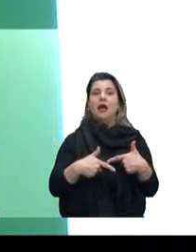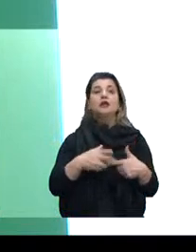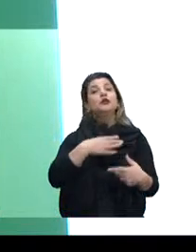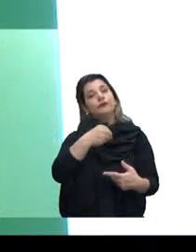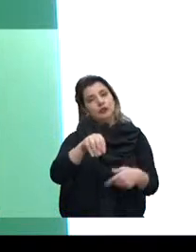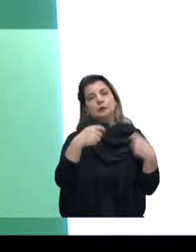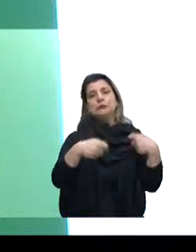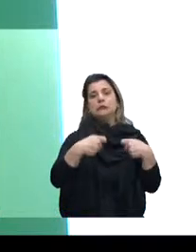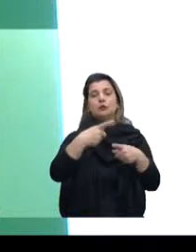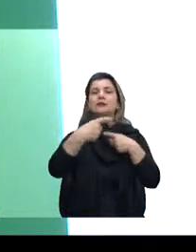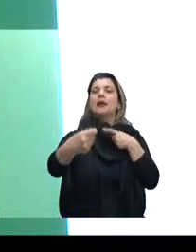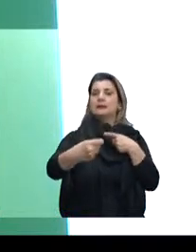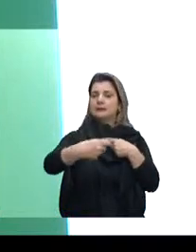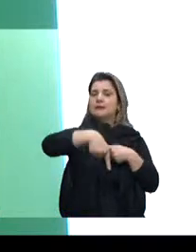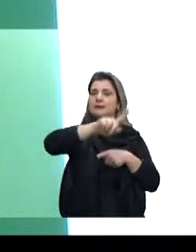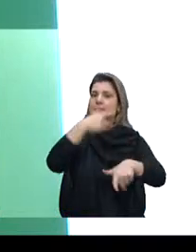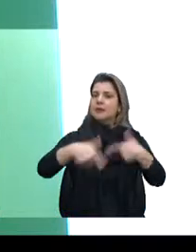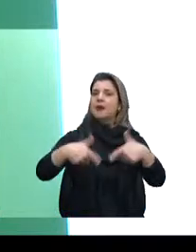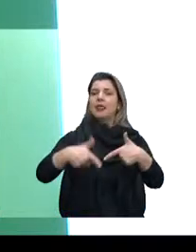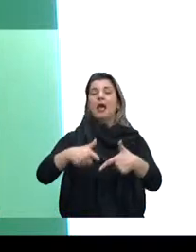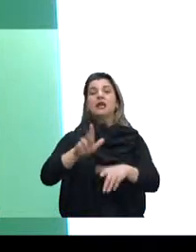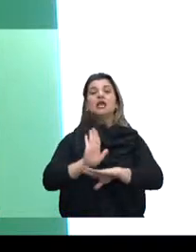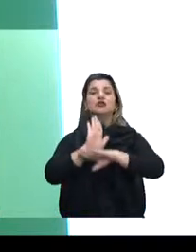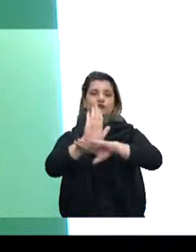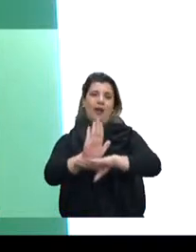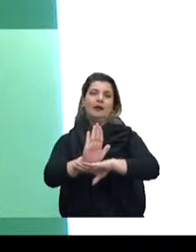de trabalho e ajudar na sustentabilidade da casa.